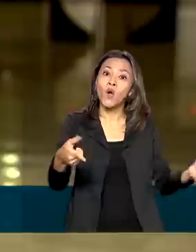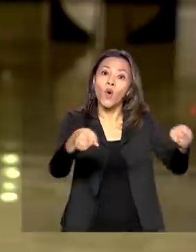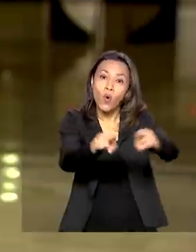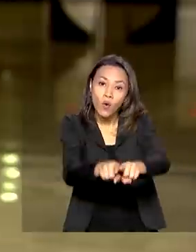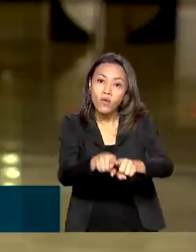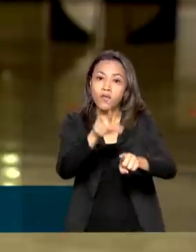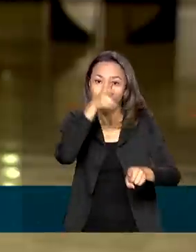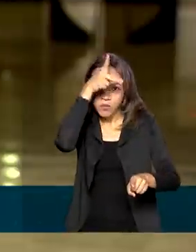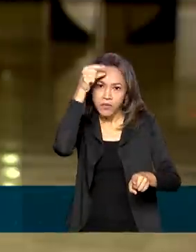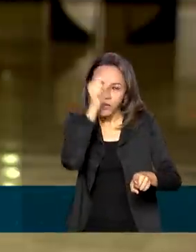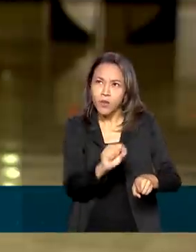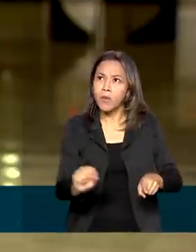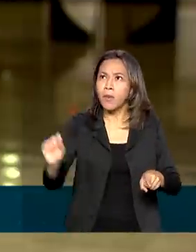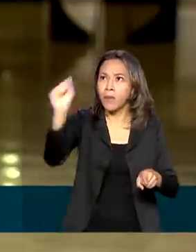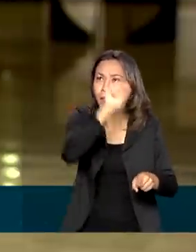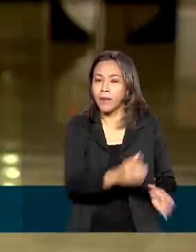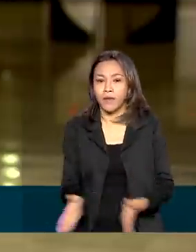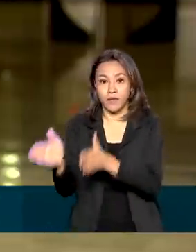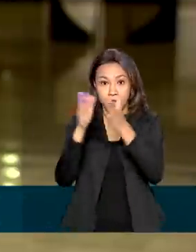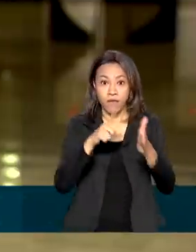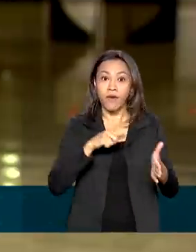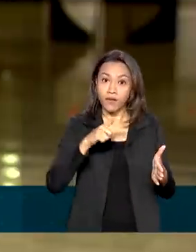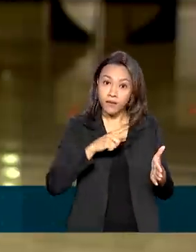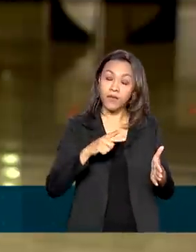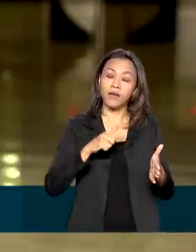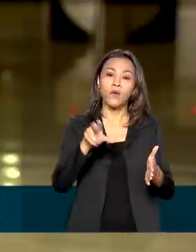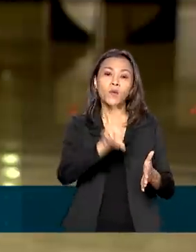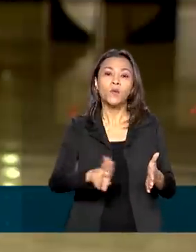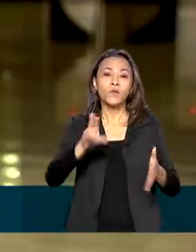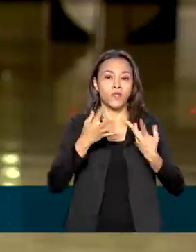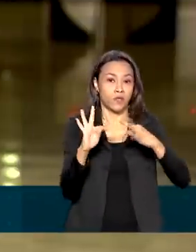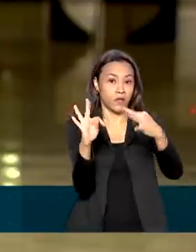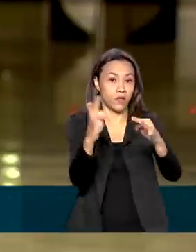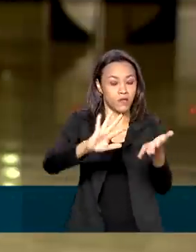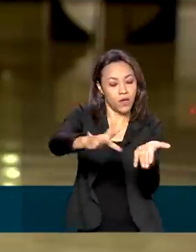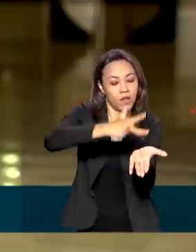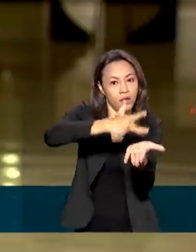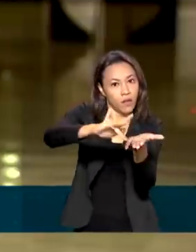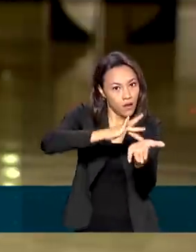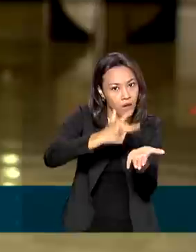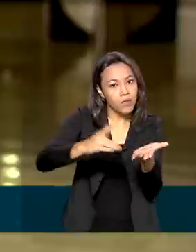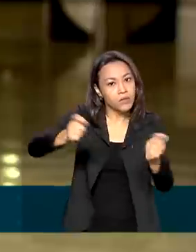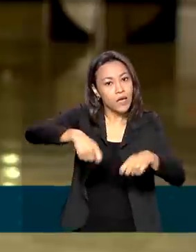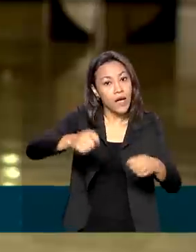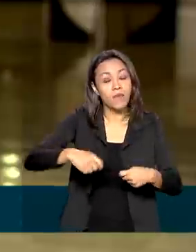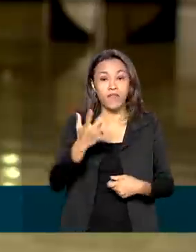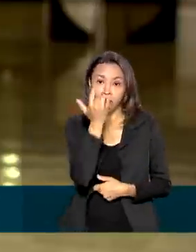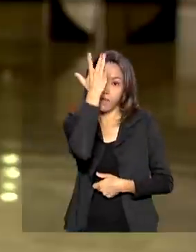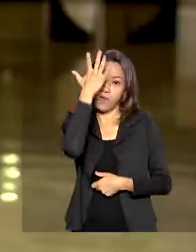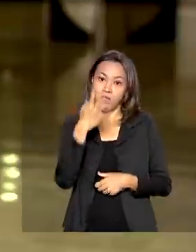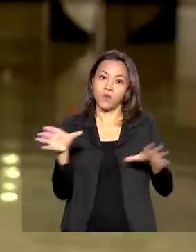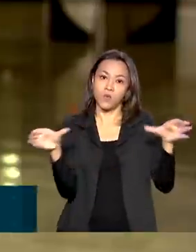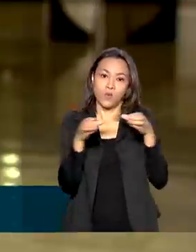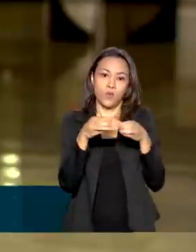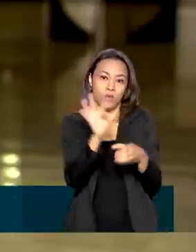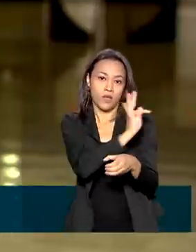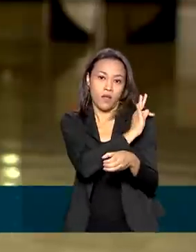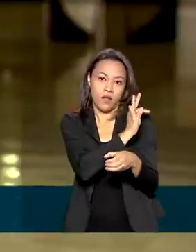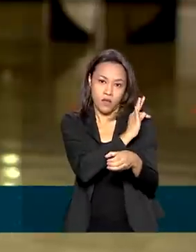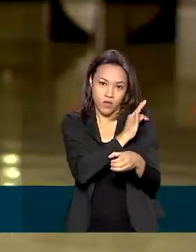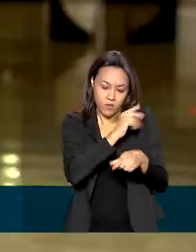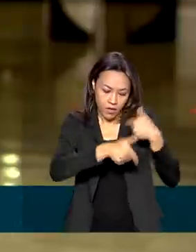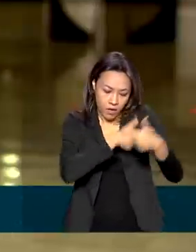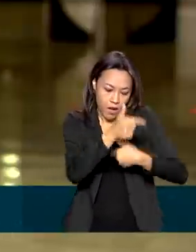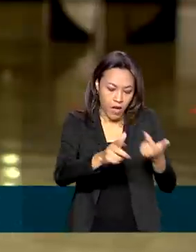Brasil também terá um aplicativo para tablets e smartphones, que vai facilitar o trabalho dos técnicos do INCRA e das prefeituras que